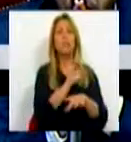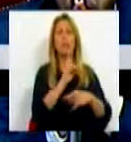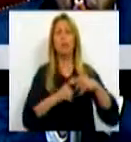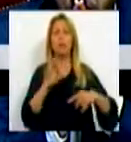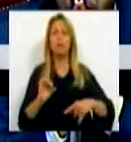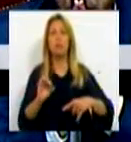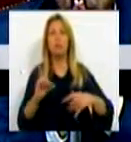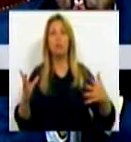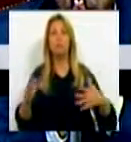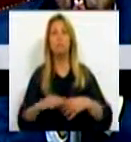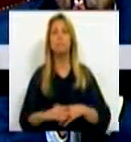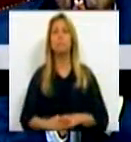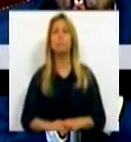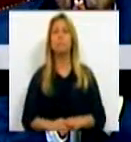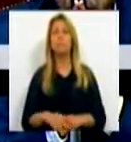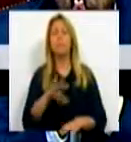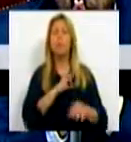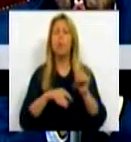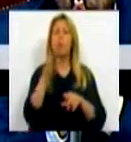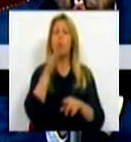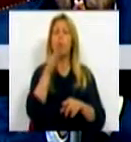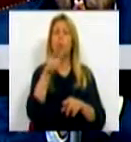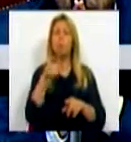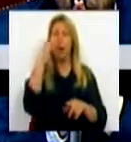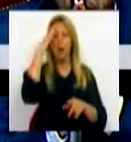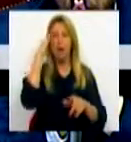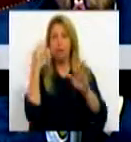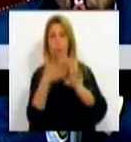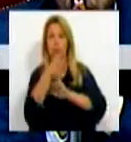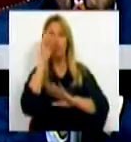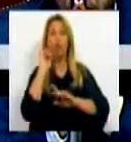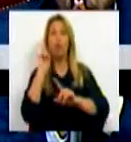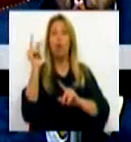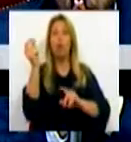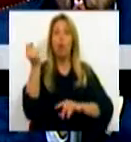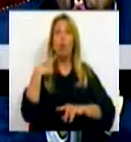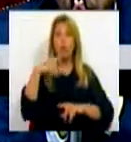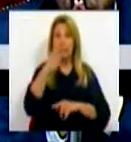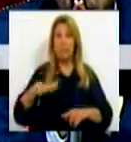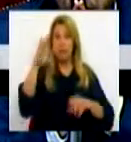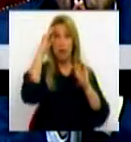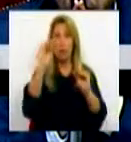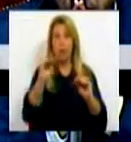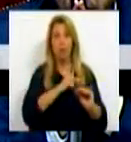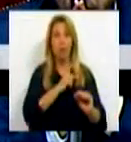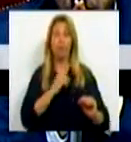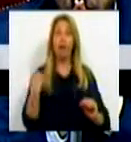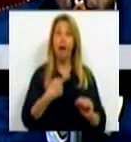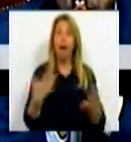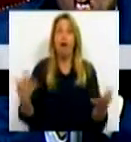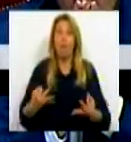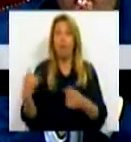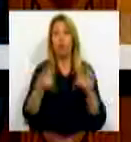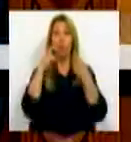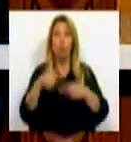a frequentar cursos das ciências de educação nas nossas universidades. É verdade que isto é uma discussão pública, é verdade que nas